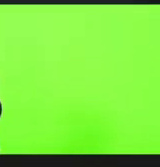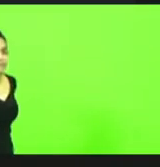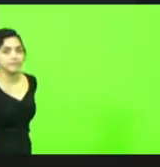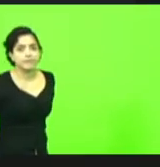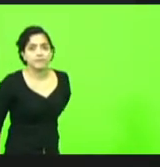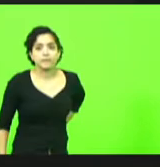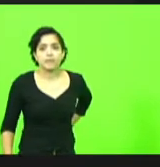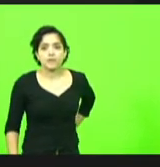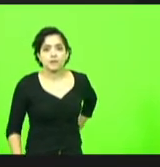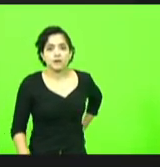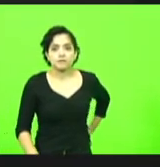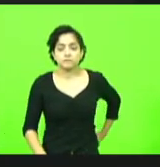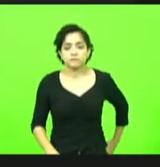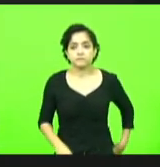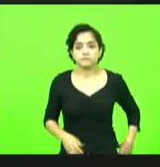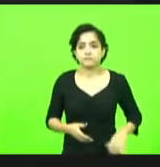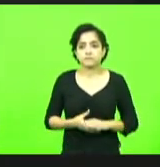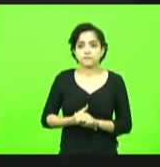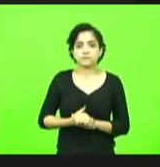clorequina aqui agora.